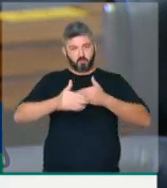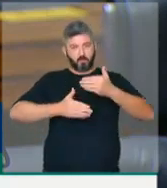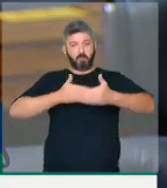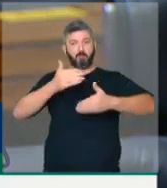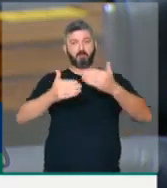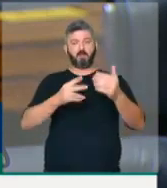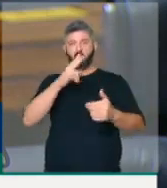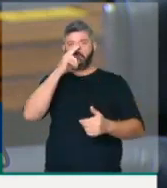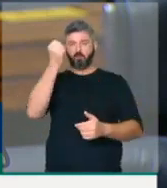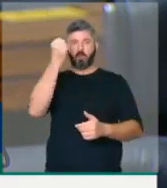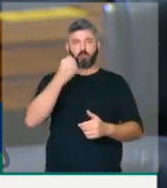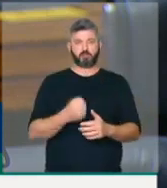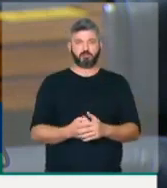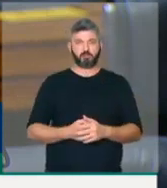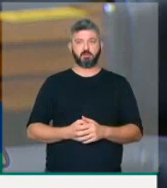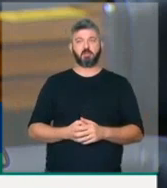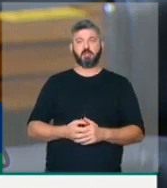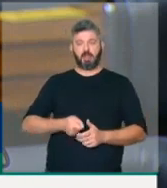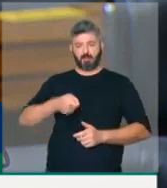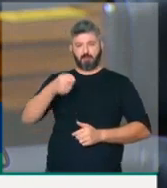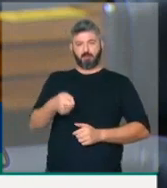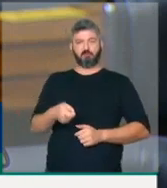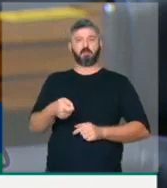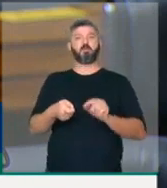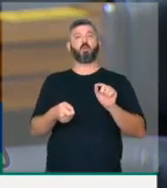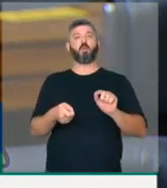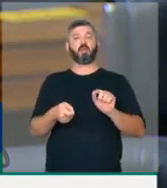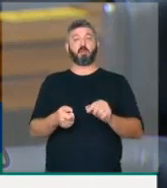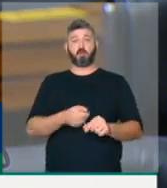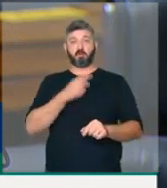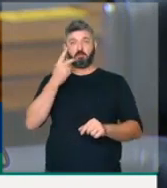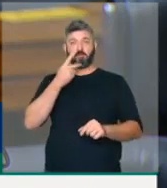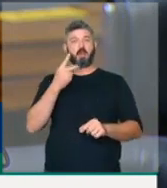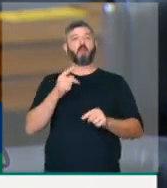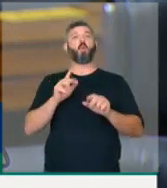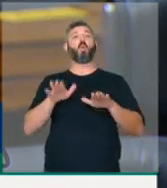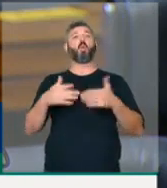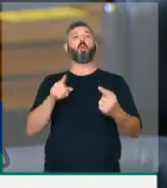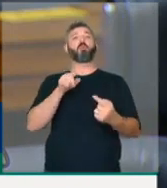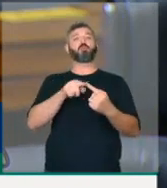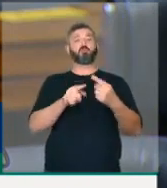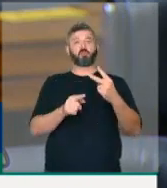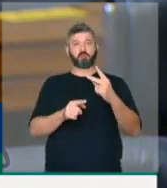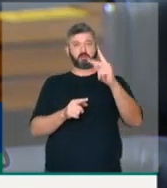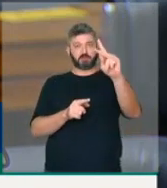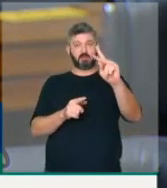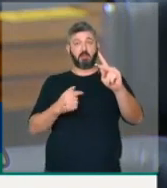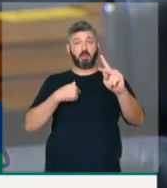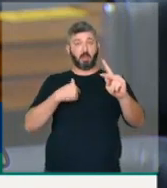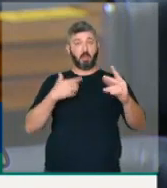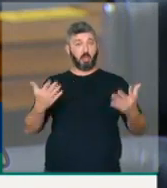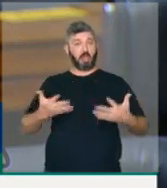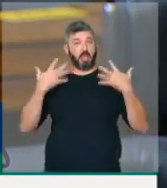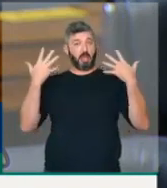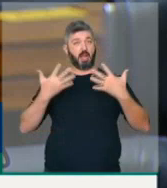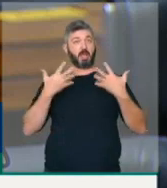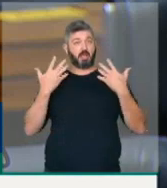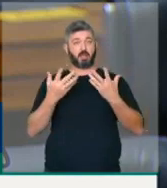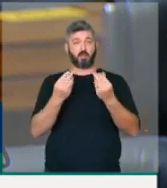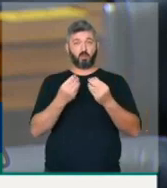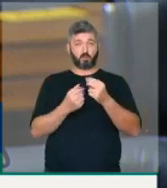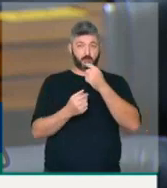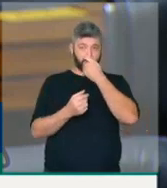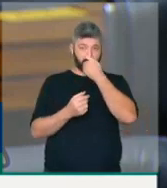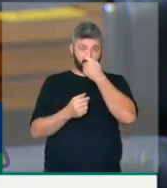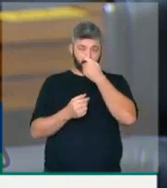enorme, afirmando aqui e dizendo a que veio. Portanto, quero dizer da nossa alegria de ver